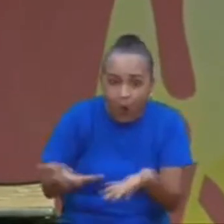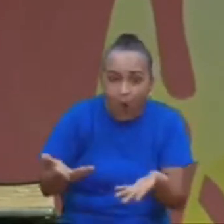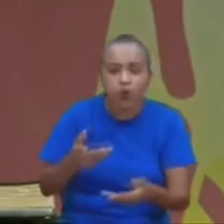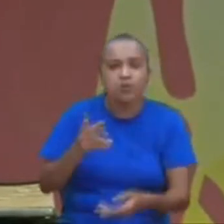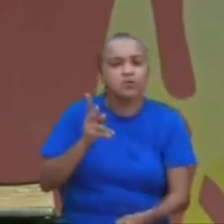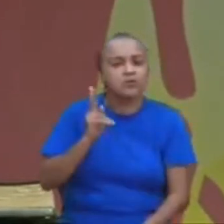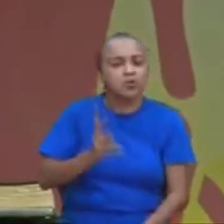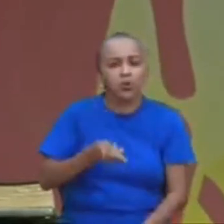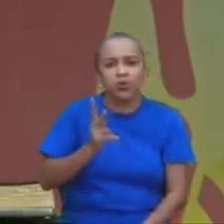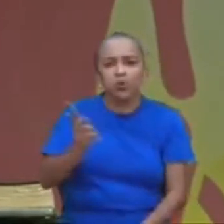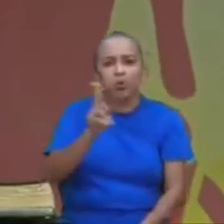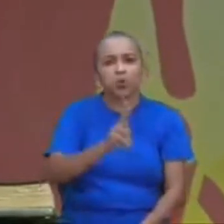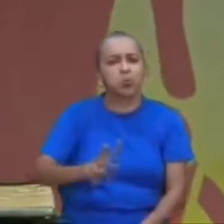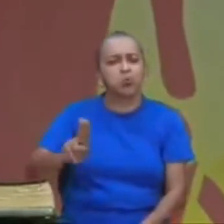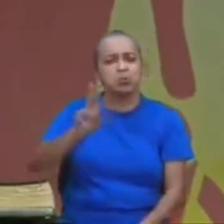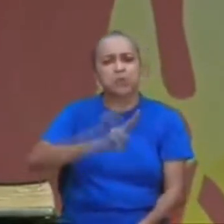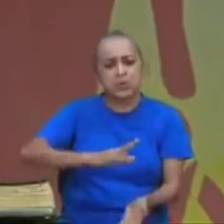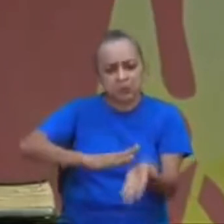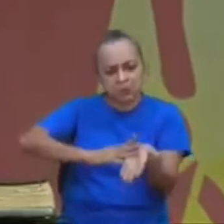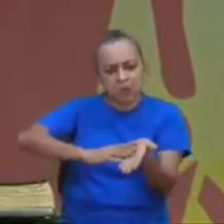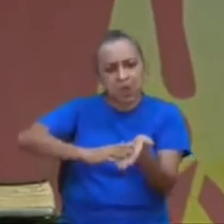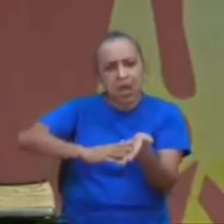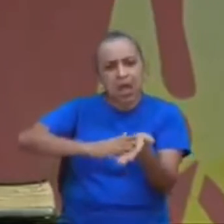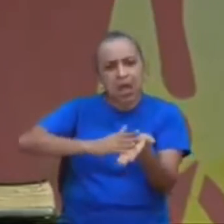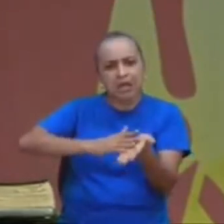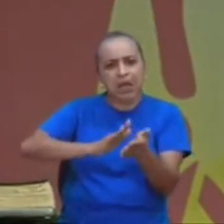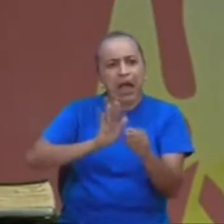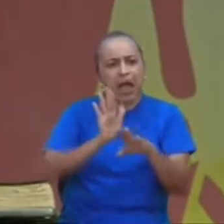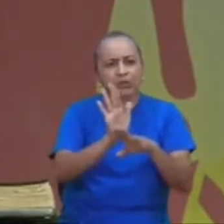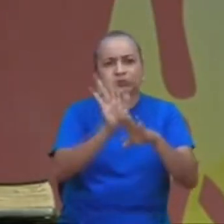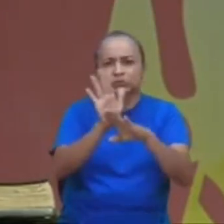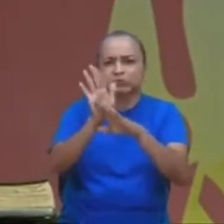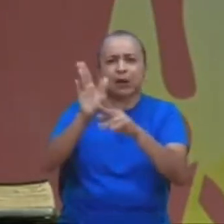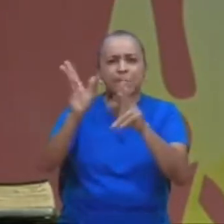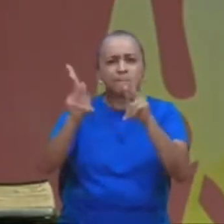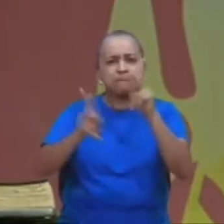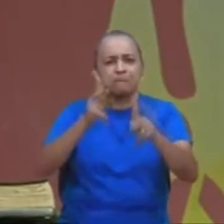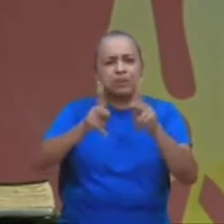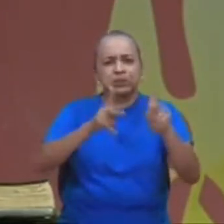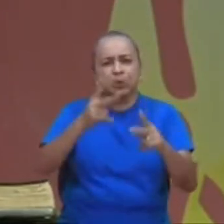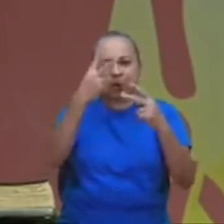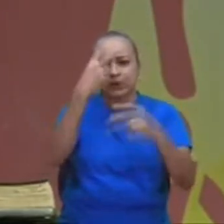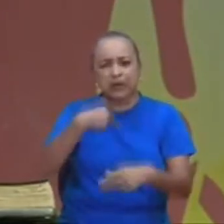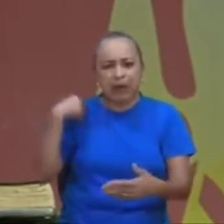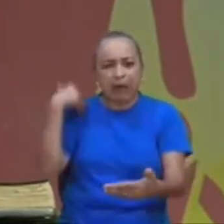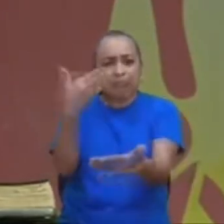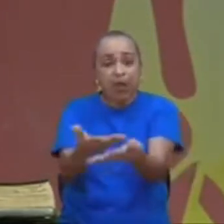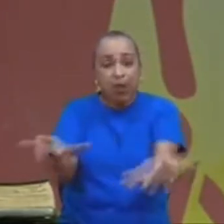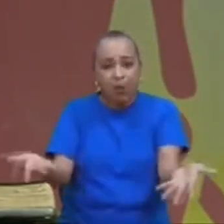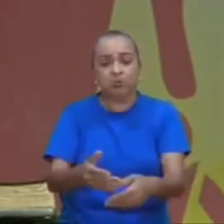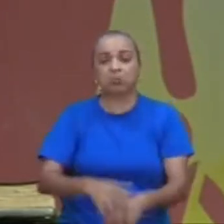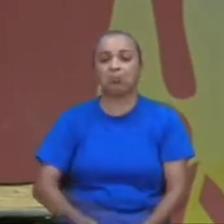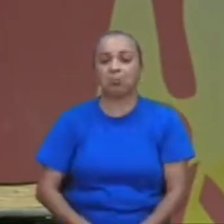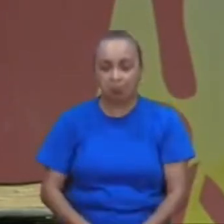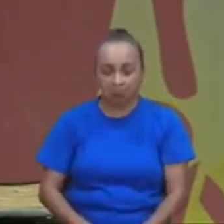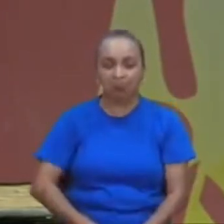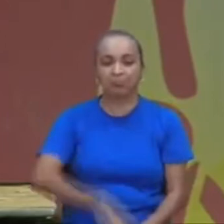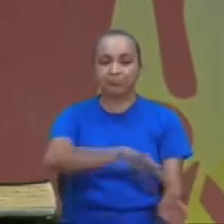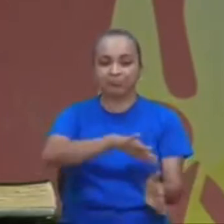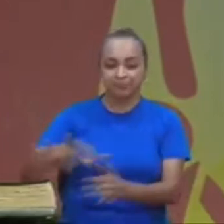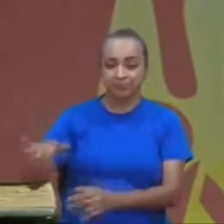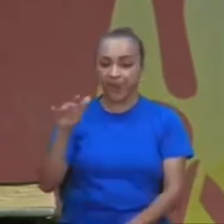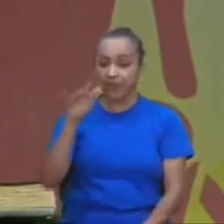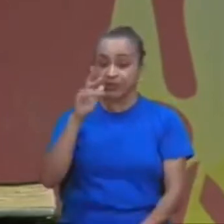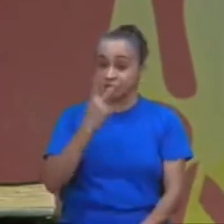12 anos e mudou a vida de muitos cegos até hoje. Quer um outro exemplo? O